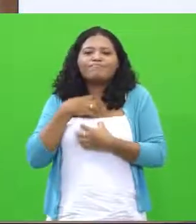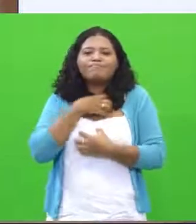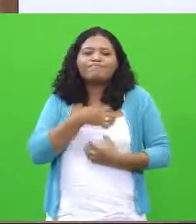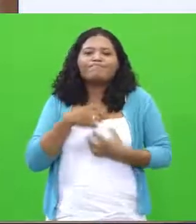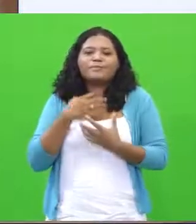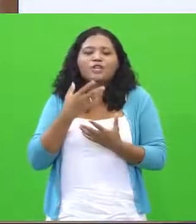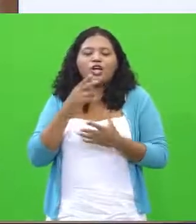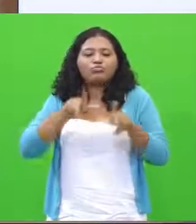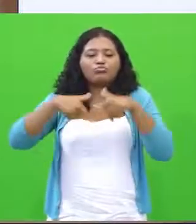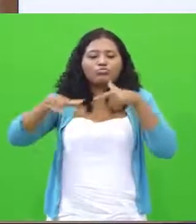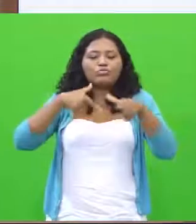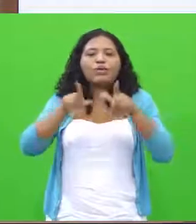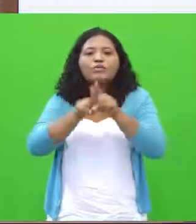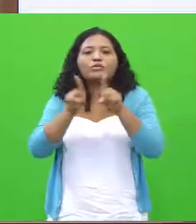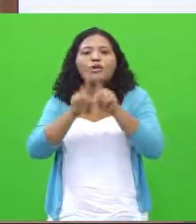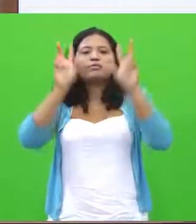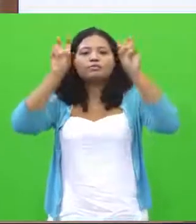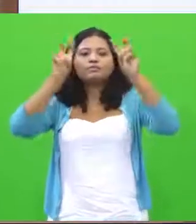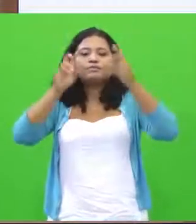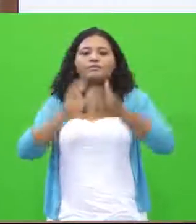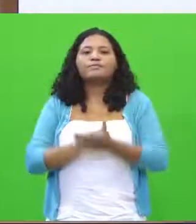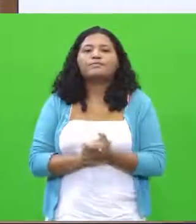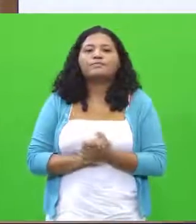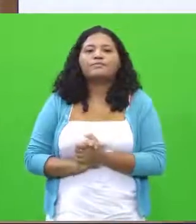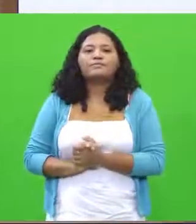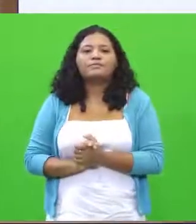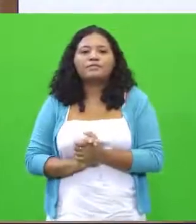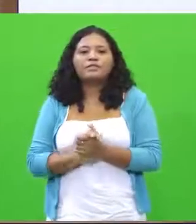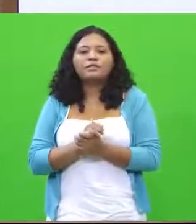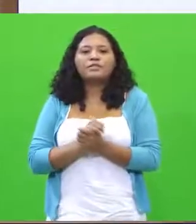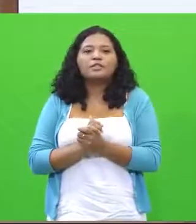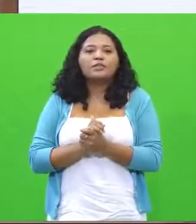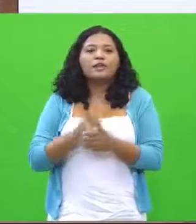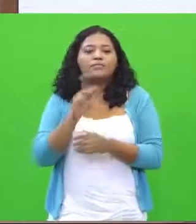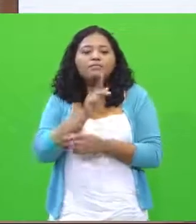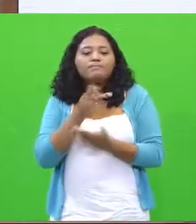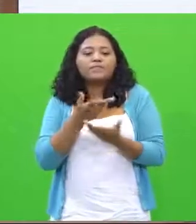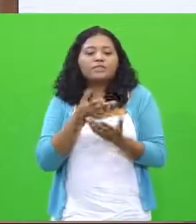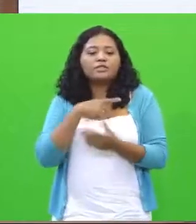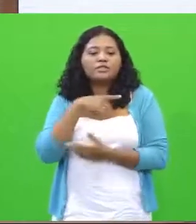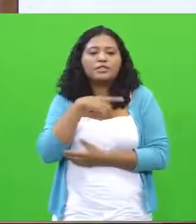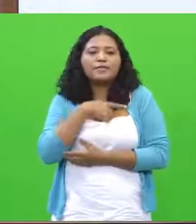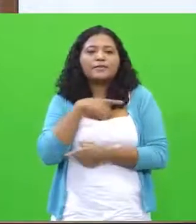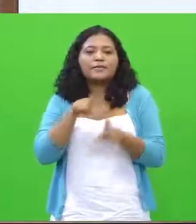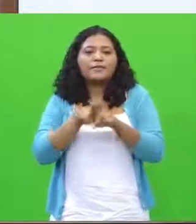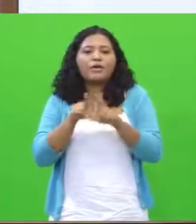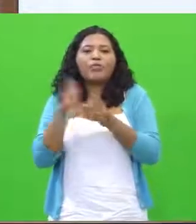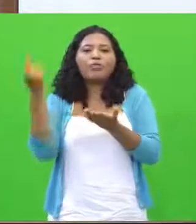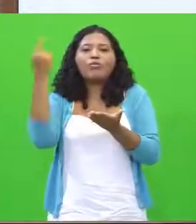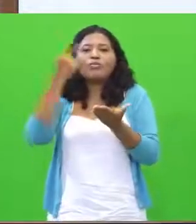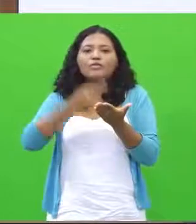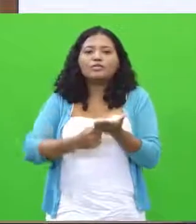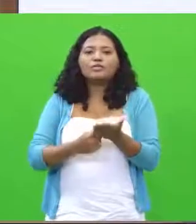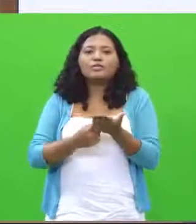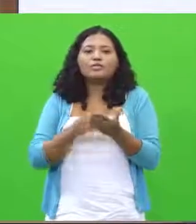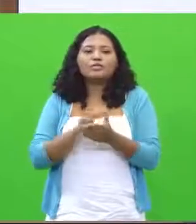formos trabalhar não é isso, Lúcia? sim Carol, nós temos uma participação via chat e veio